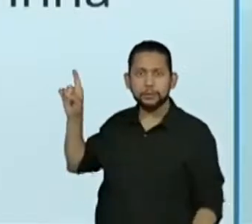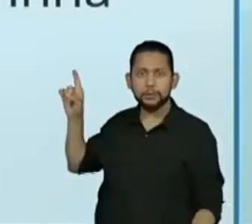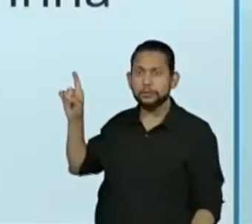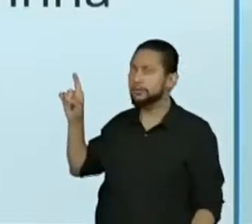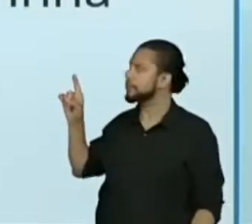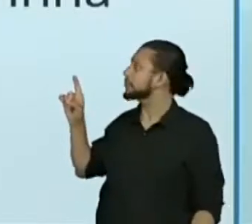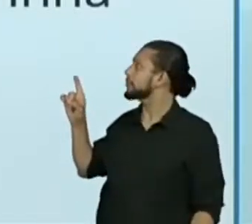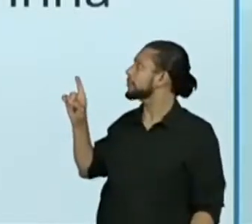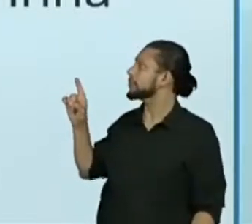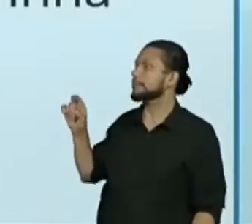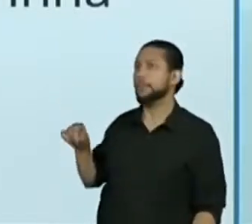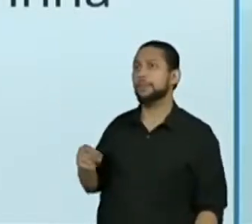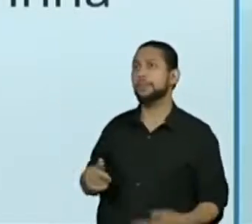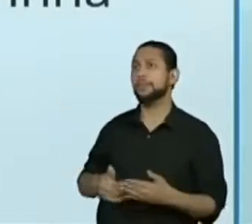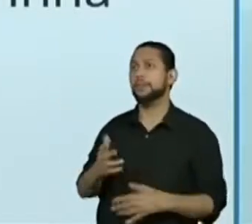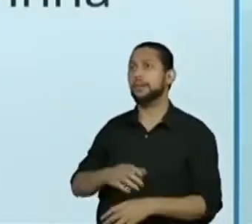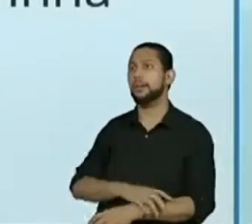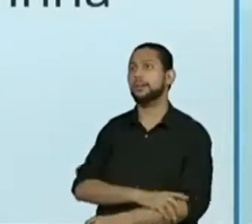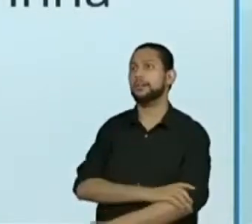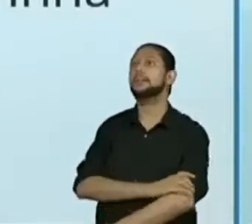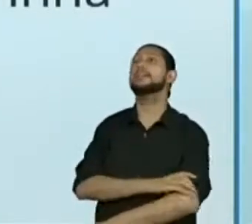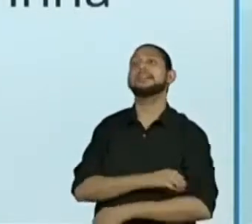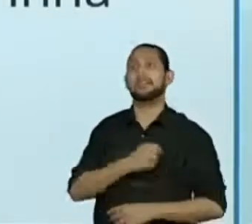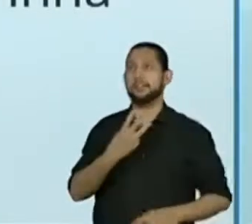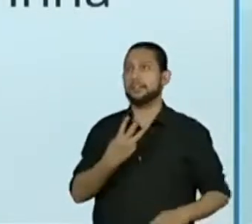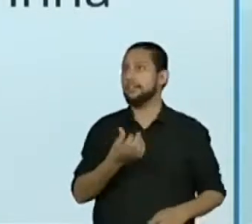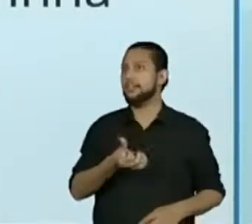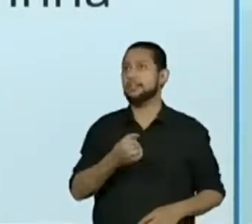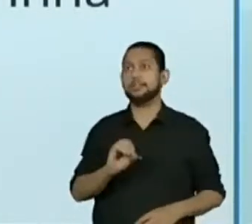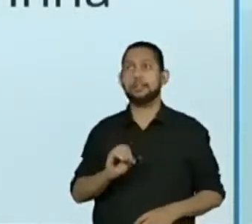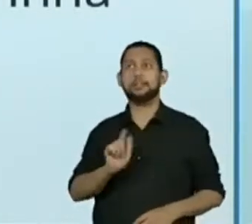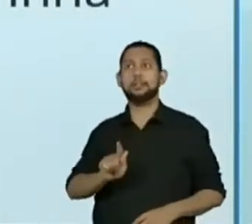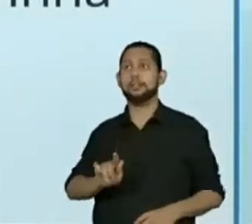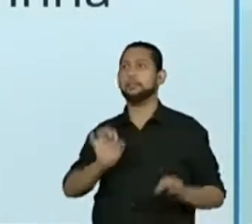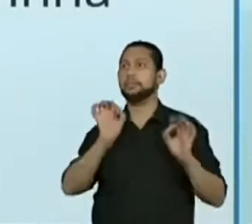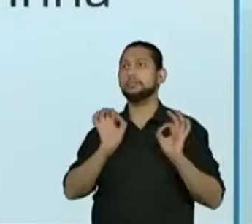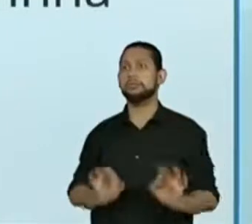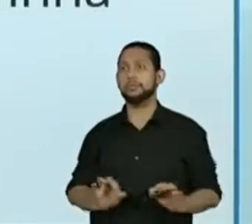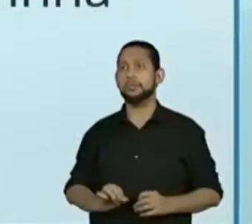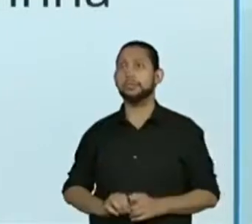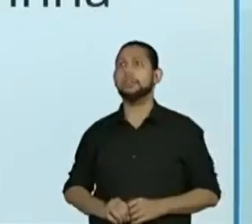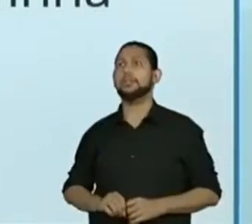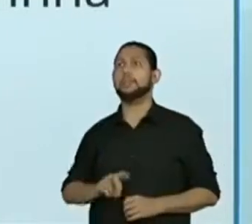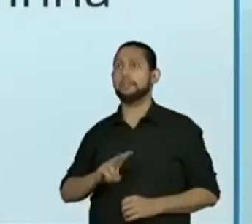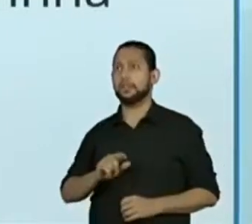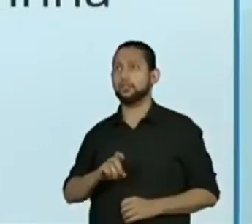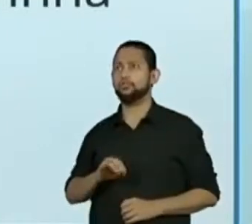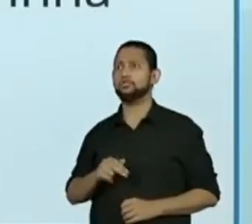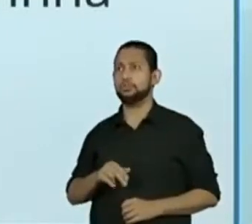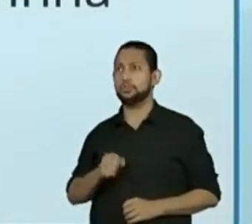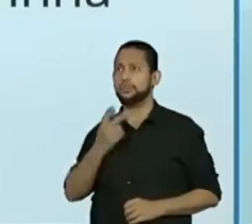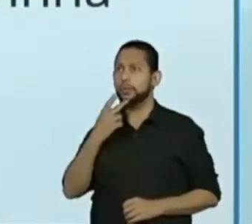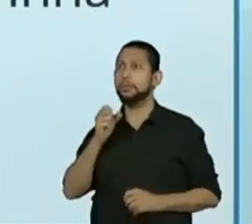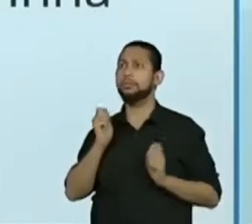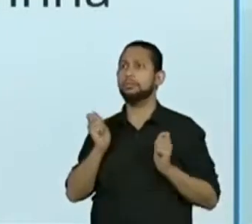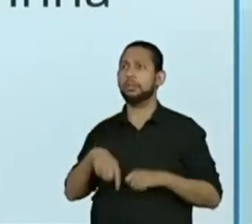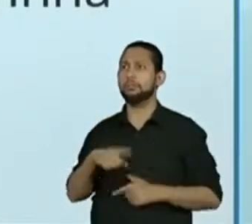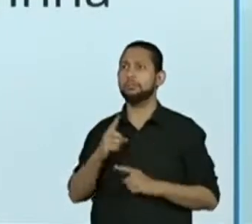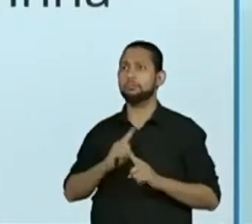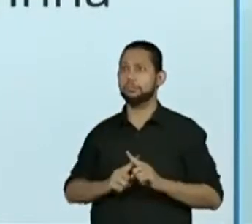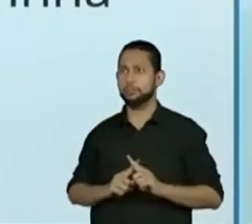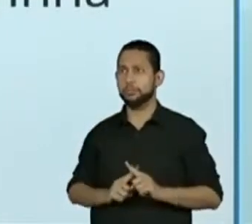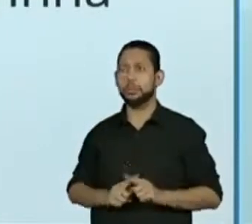Olha lá! A Ana Luíza disse 360 gramas. A Valentina disse que ela pode multiplicar.